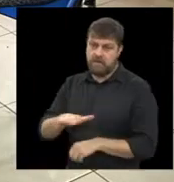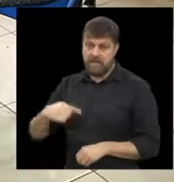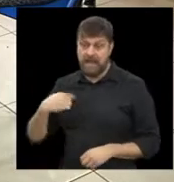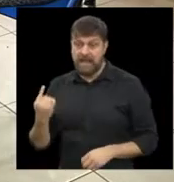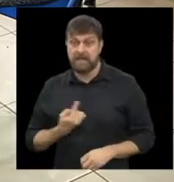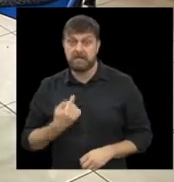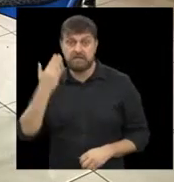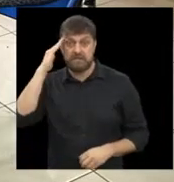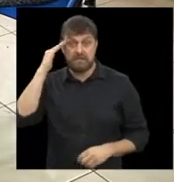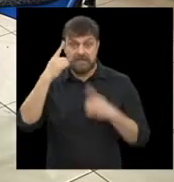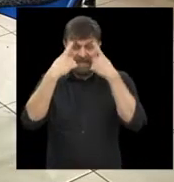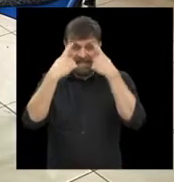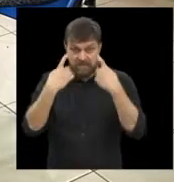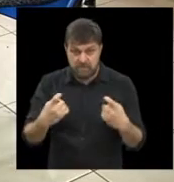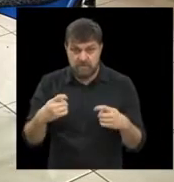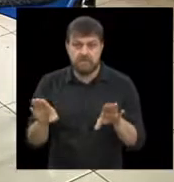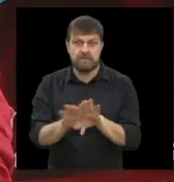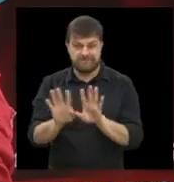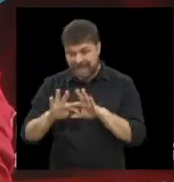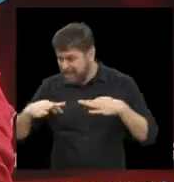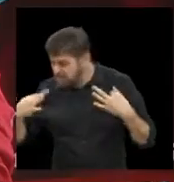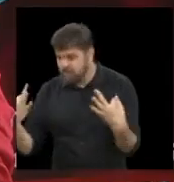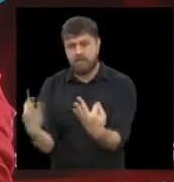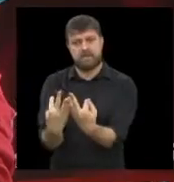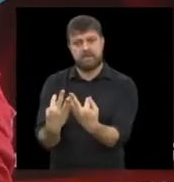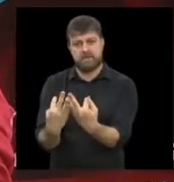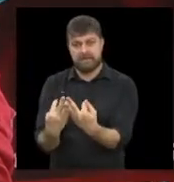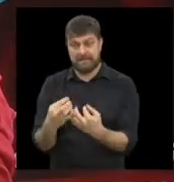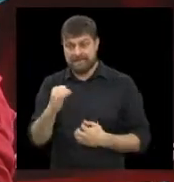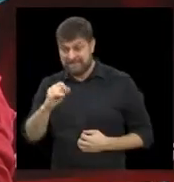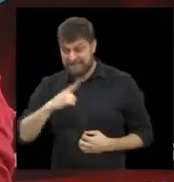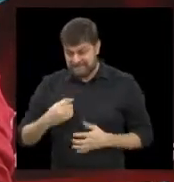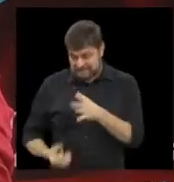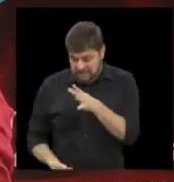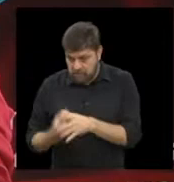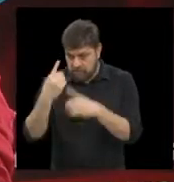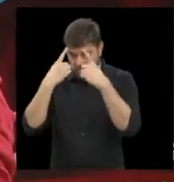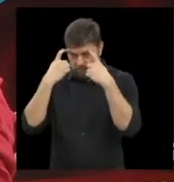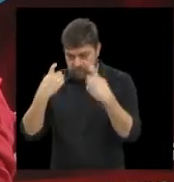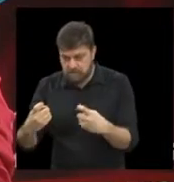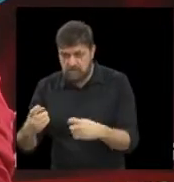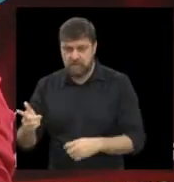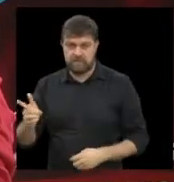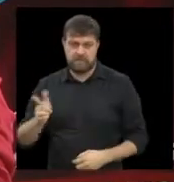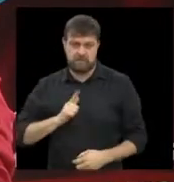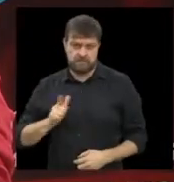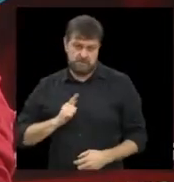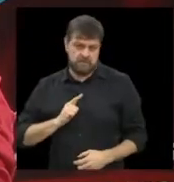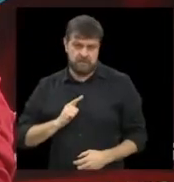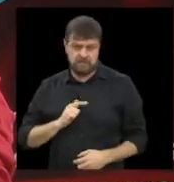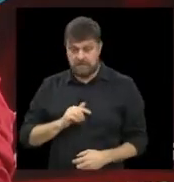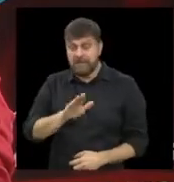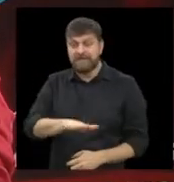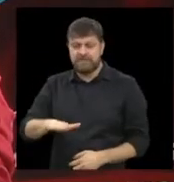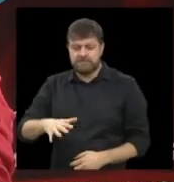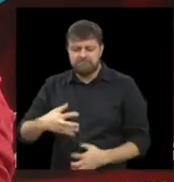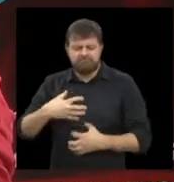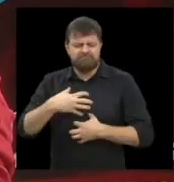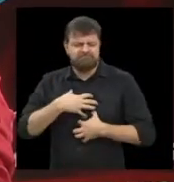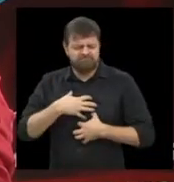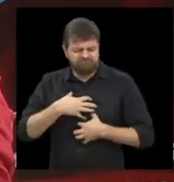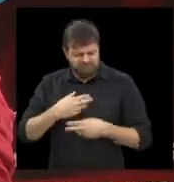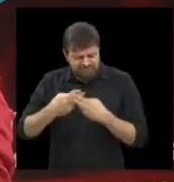violência também está nessa família. Então, se está nessa família, está nessa criança,